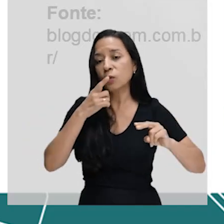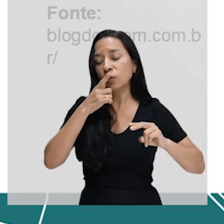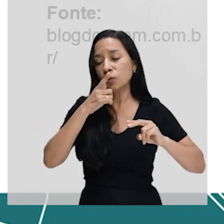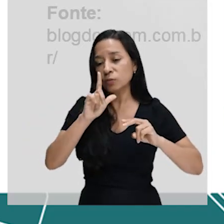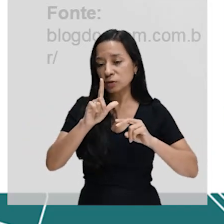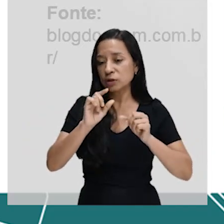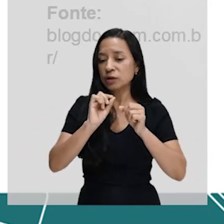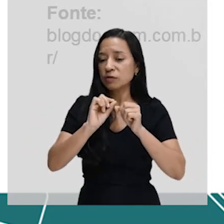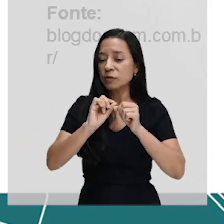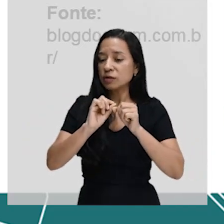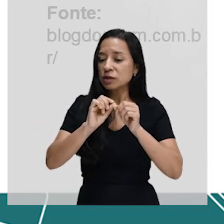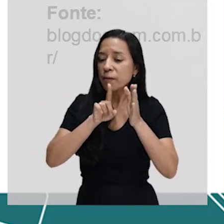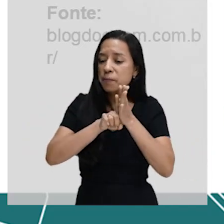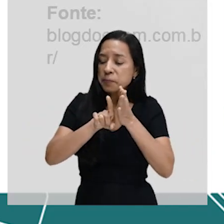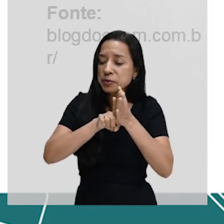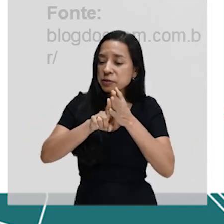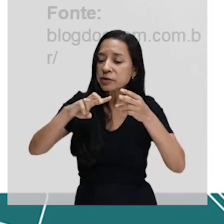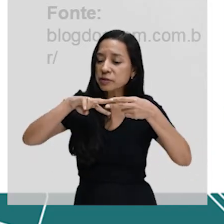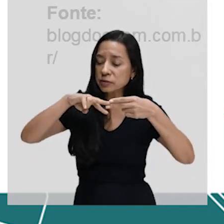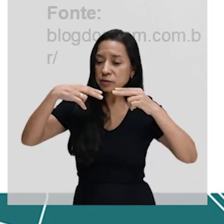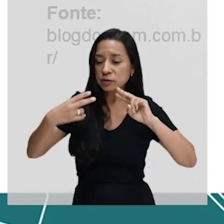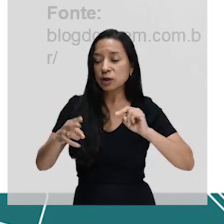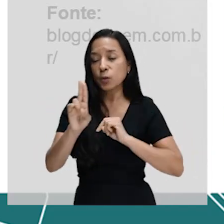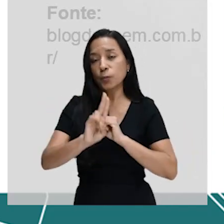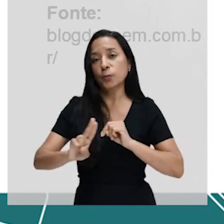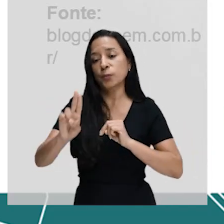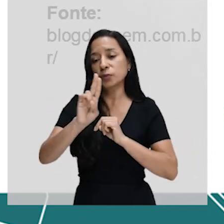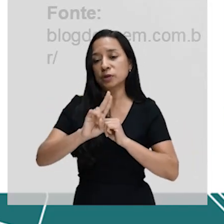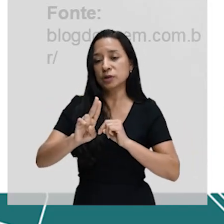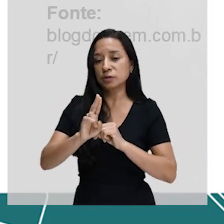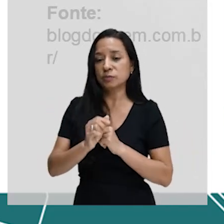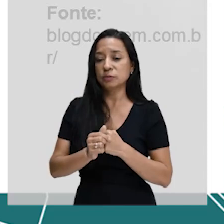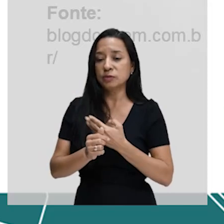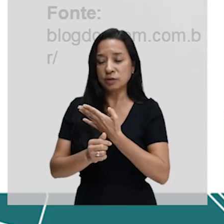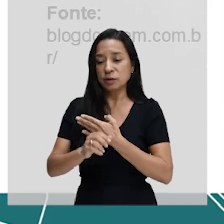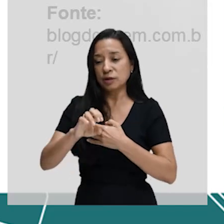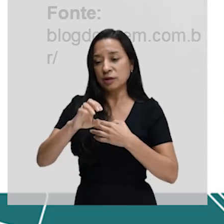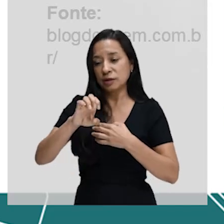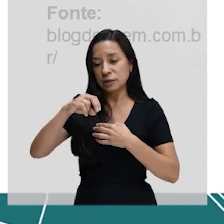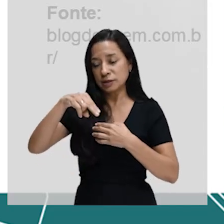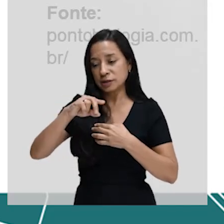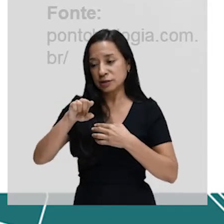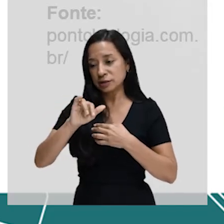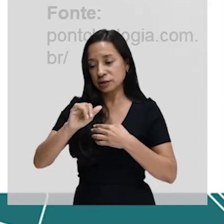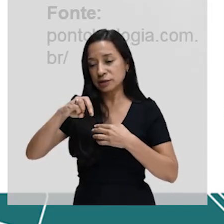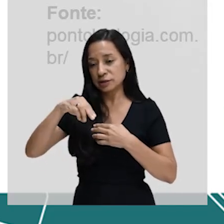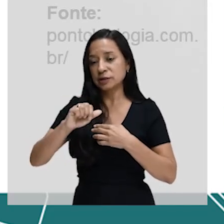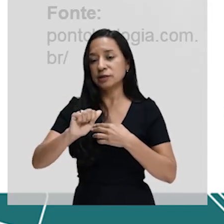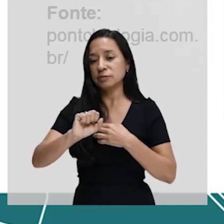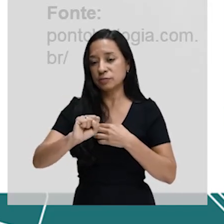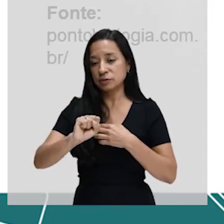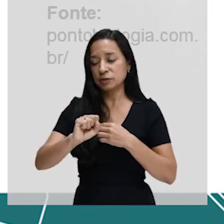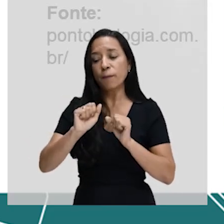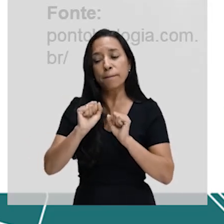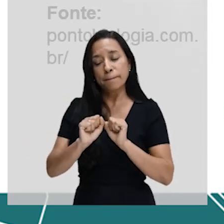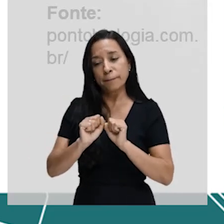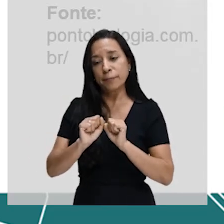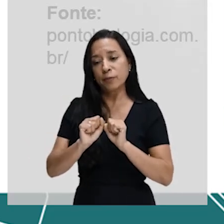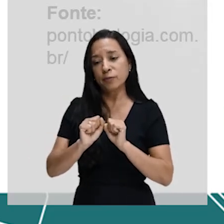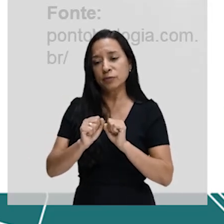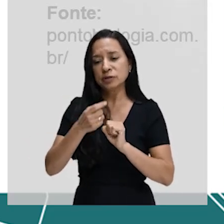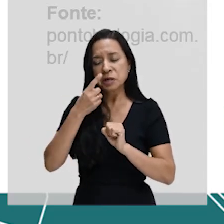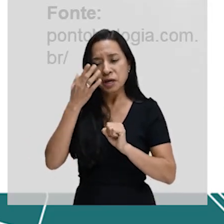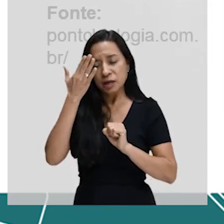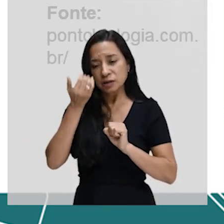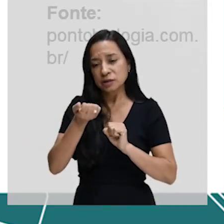exame de DNA usando as chamadas enzimas de restrição. A gente pode identificar parentesco, gente